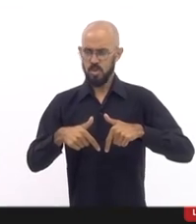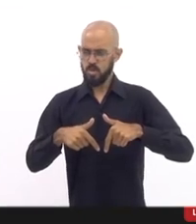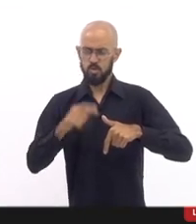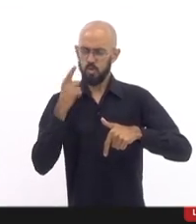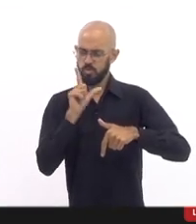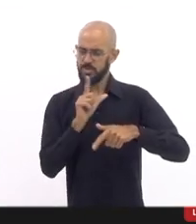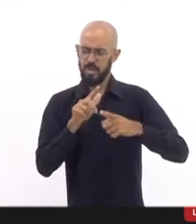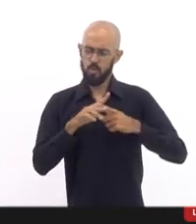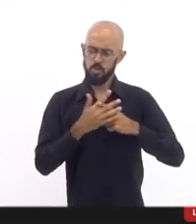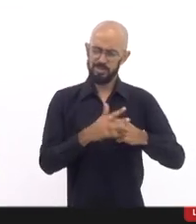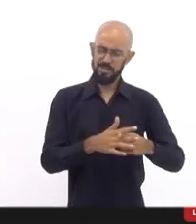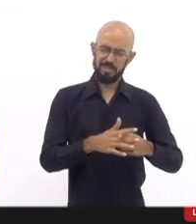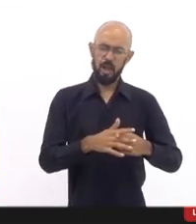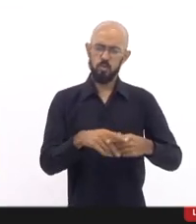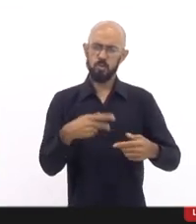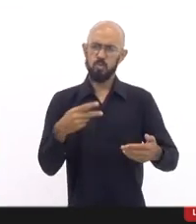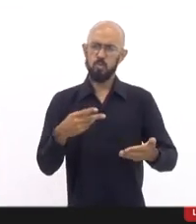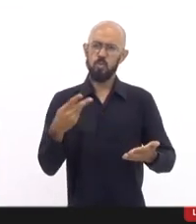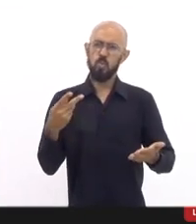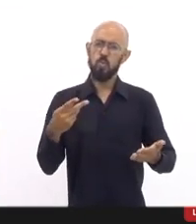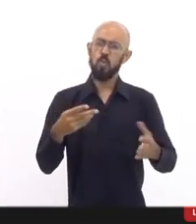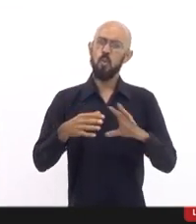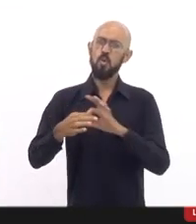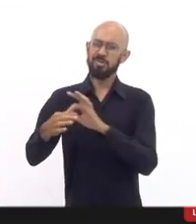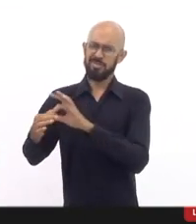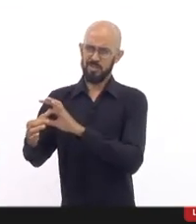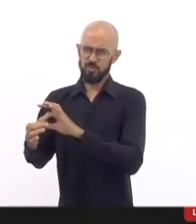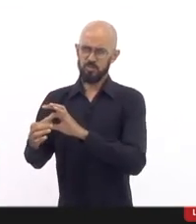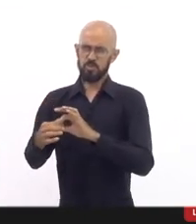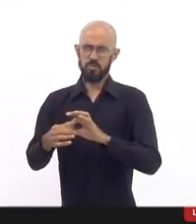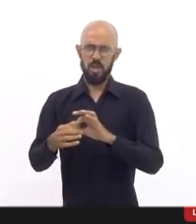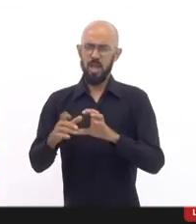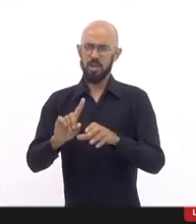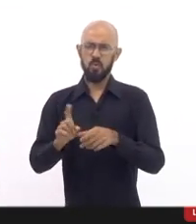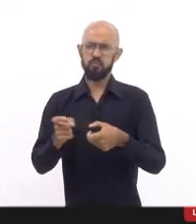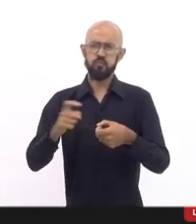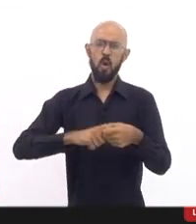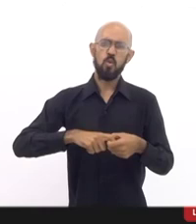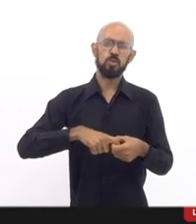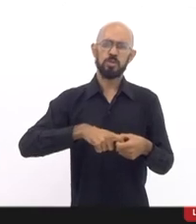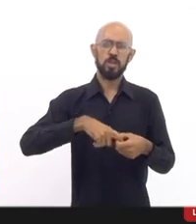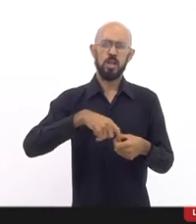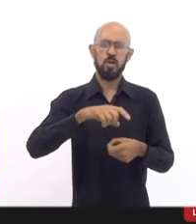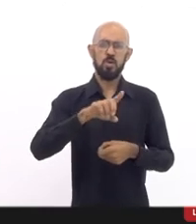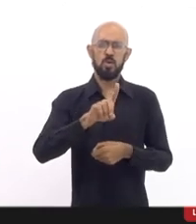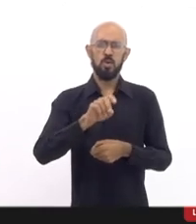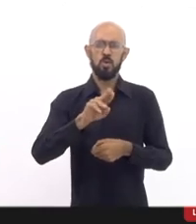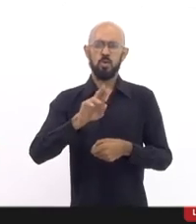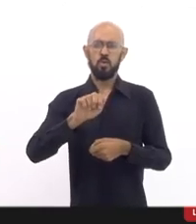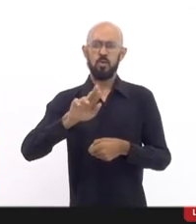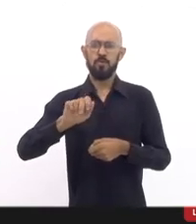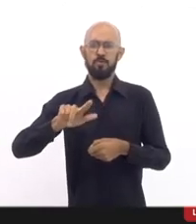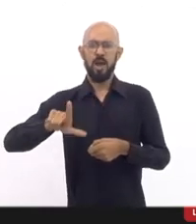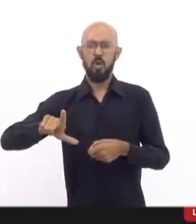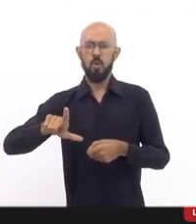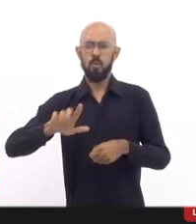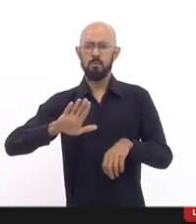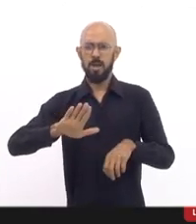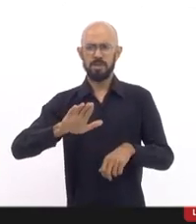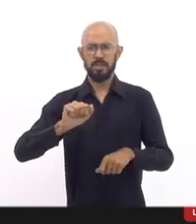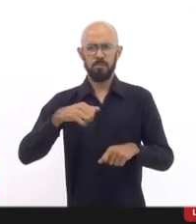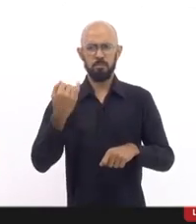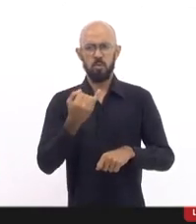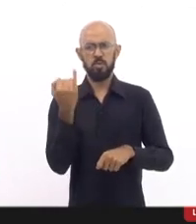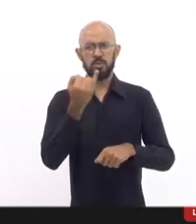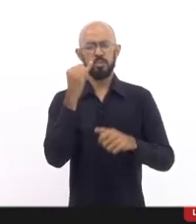situação anterior, ou seja, ela traz o Dorval de volta, mas é muito importante que a gente preste justiça.